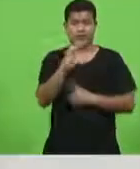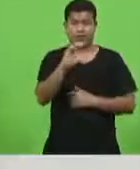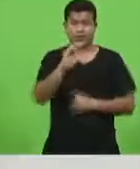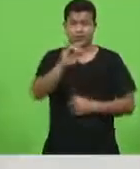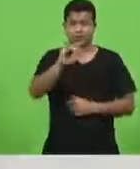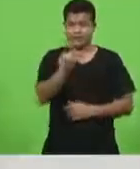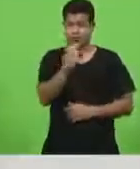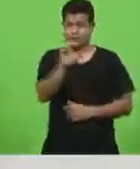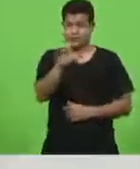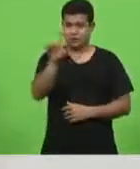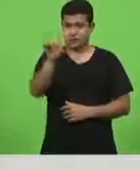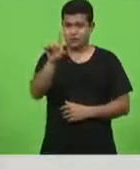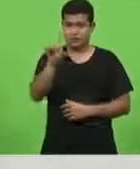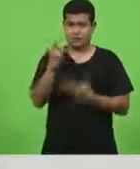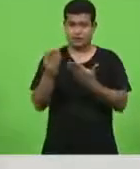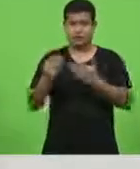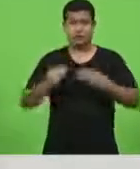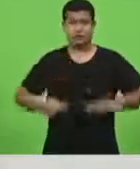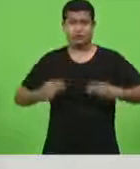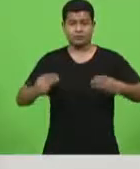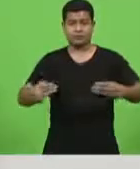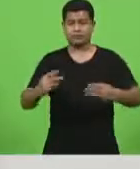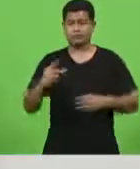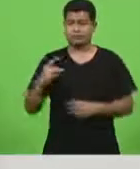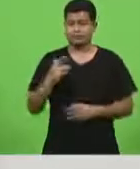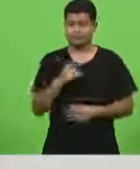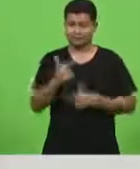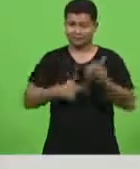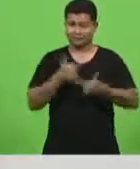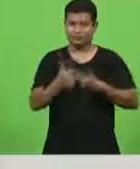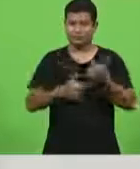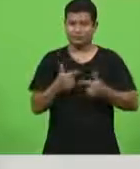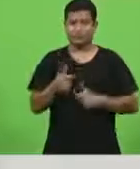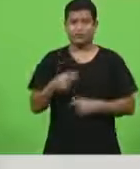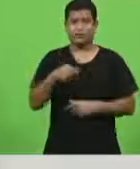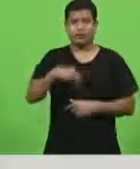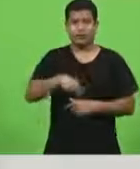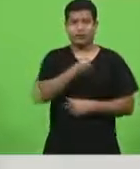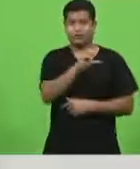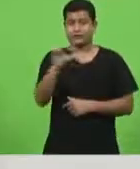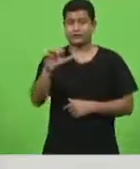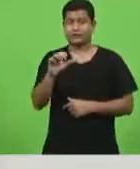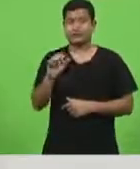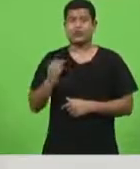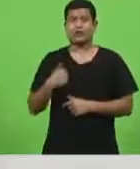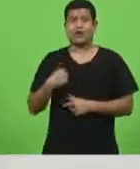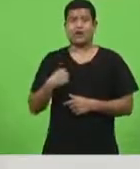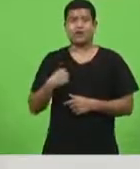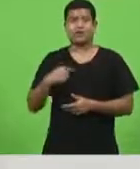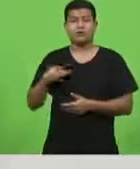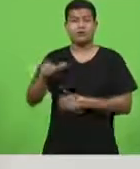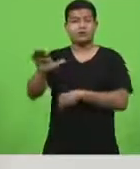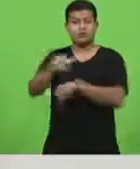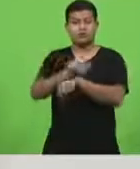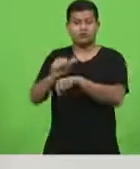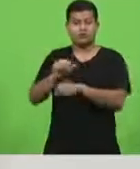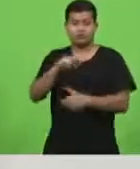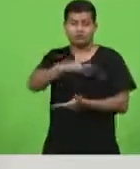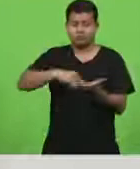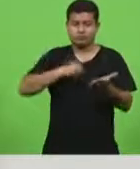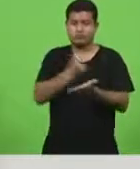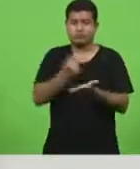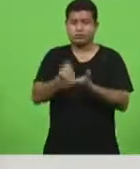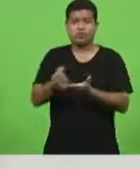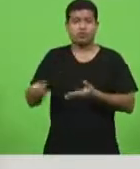do Ministério do Trabalho Santa Catarina assinou 32 mil novas carteiras de trabalho